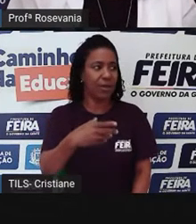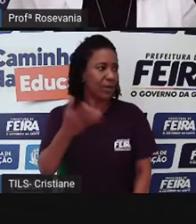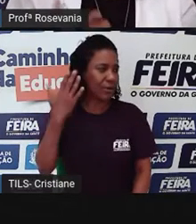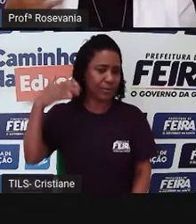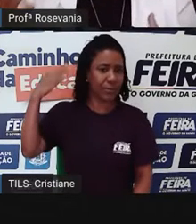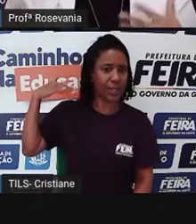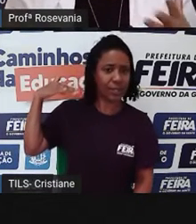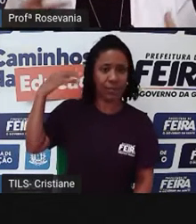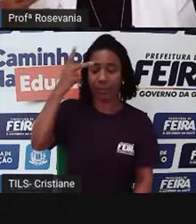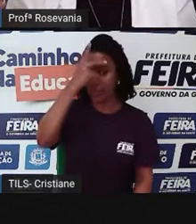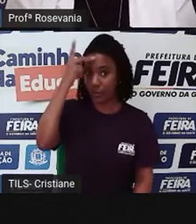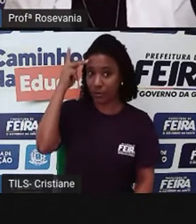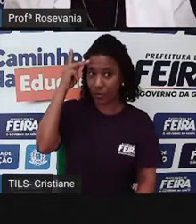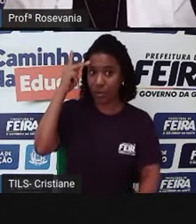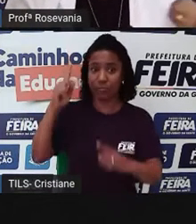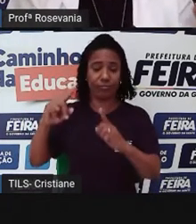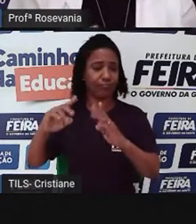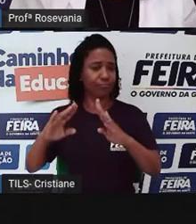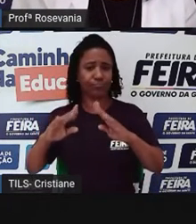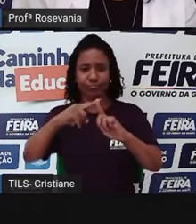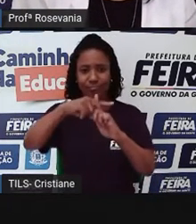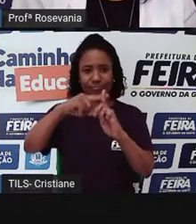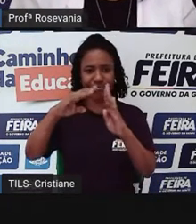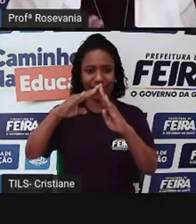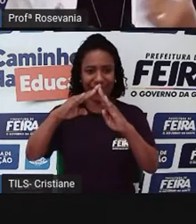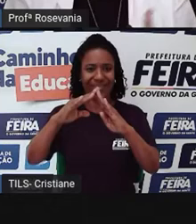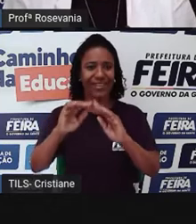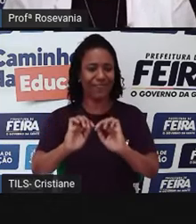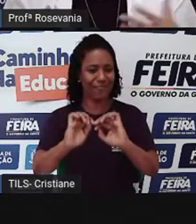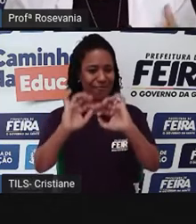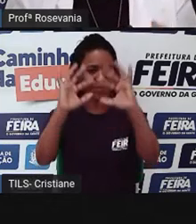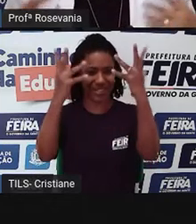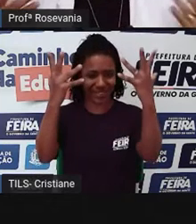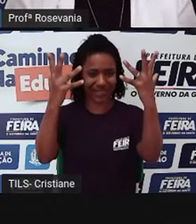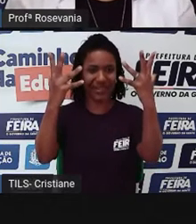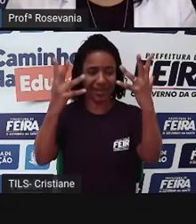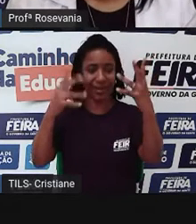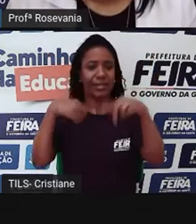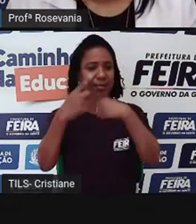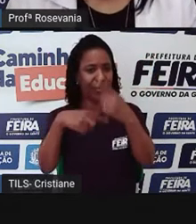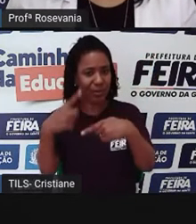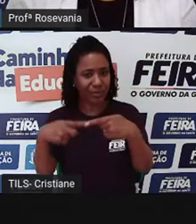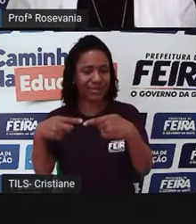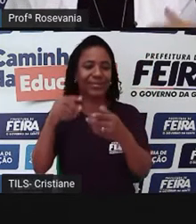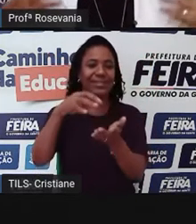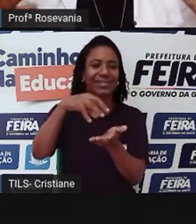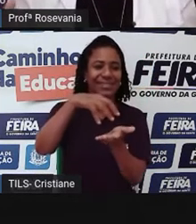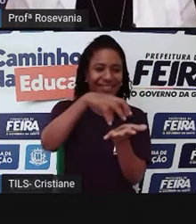aproveitavam as festas religiosas para se reunirem e para trocarem mercadorias.